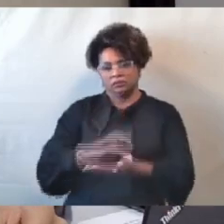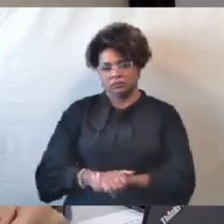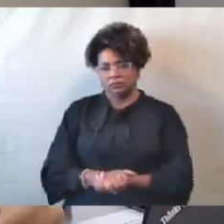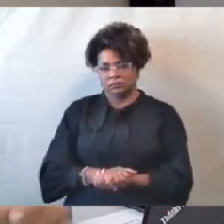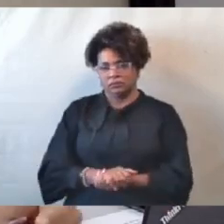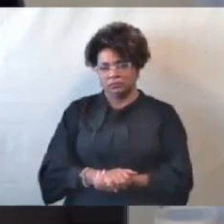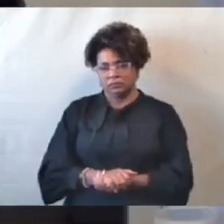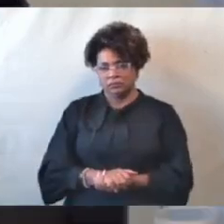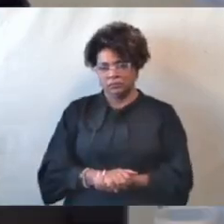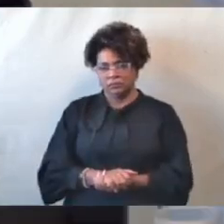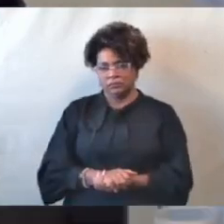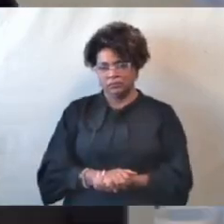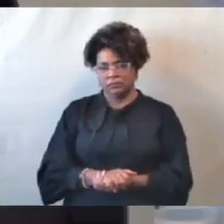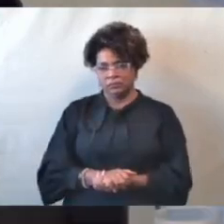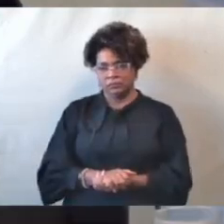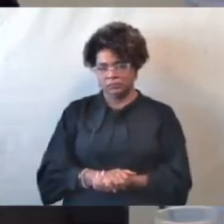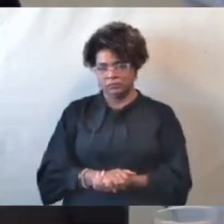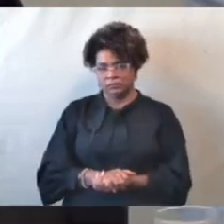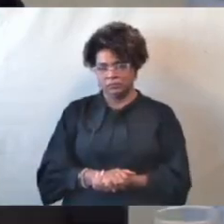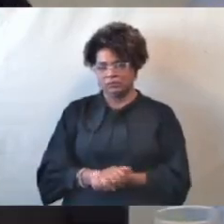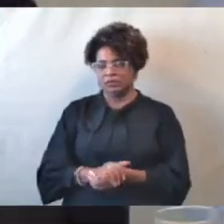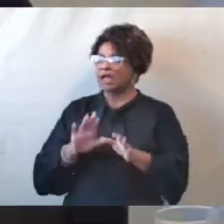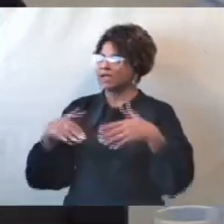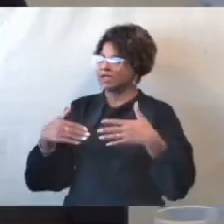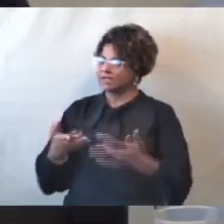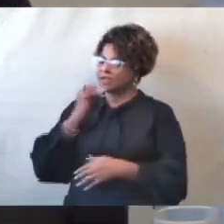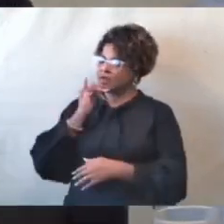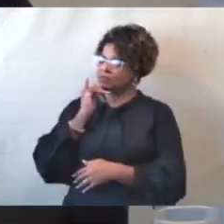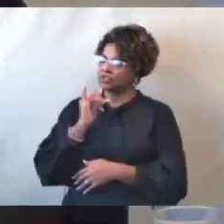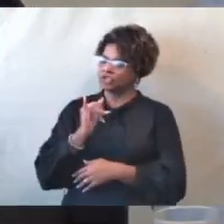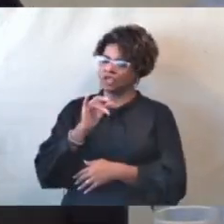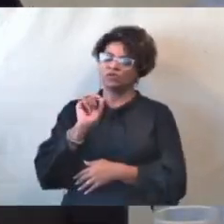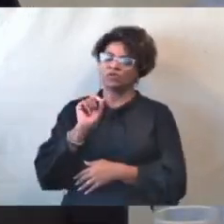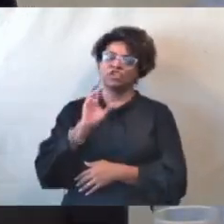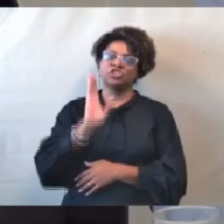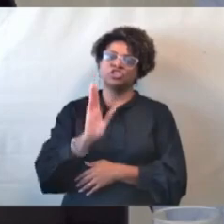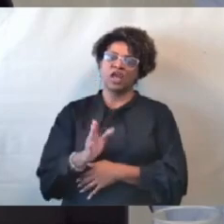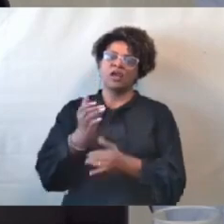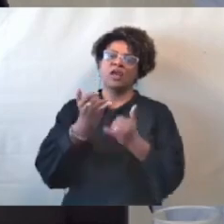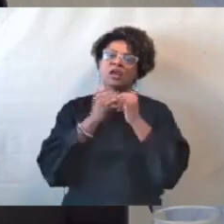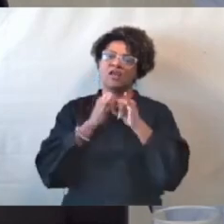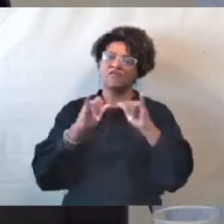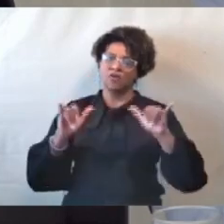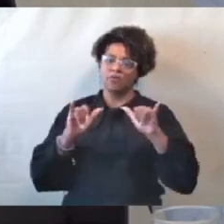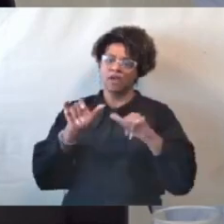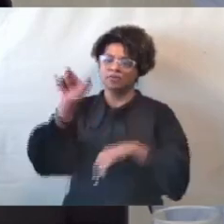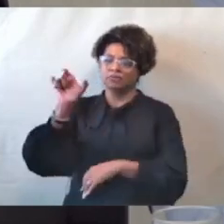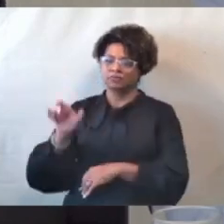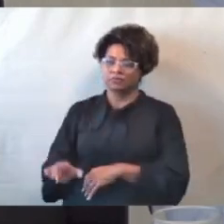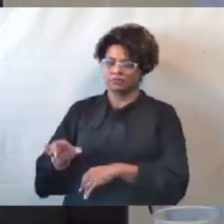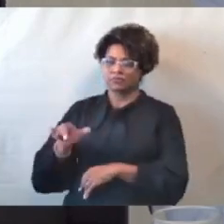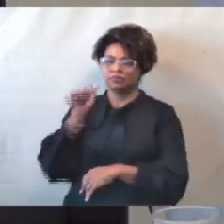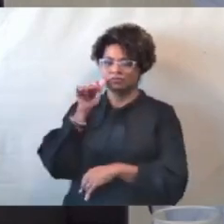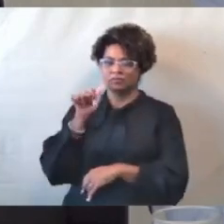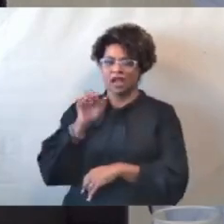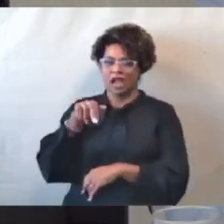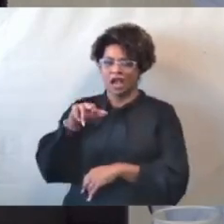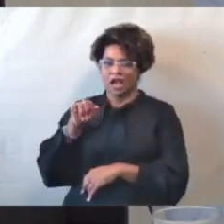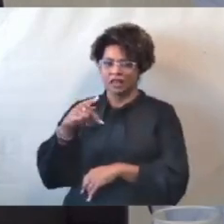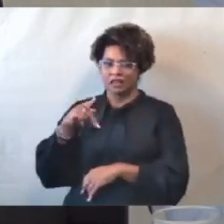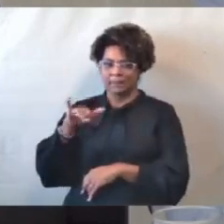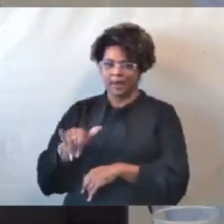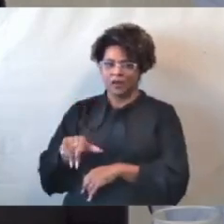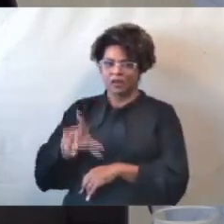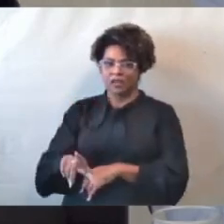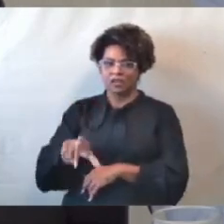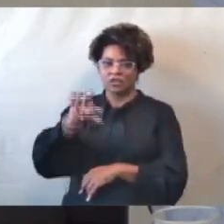Eu registro que conforme informado pela depoente, a investigada optou pela faculdade legal de permanecer